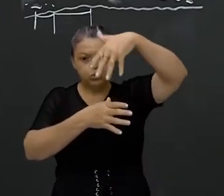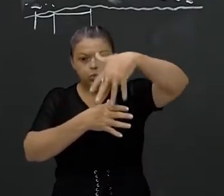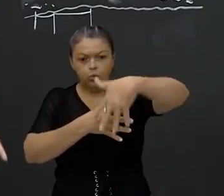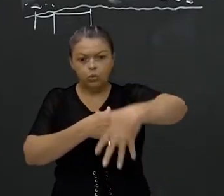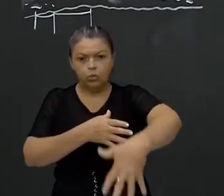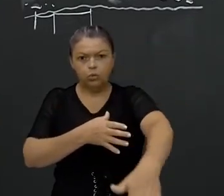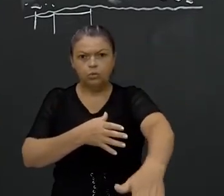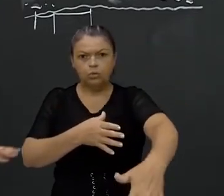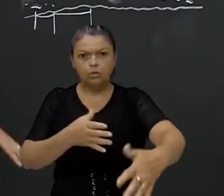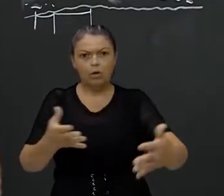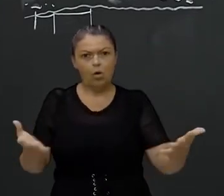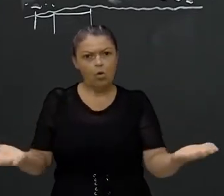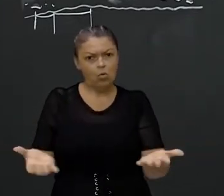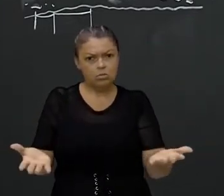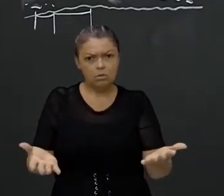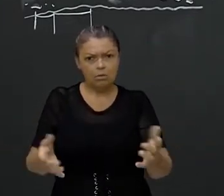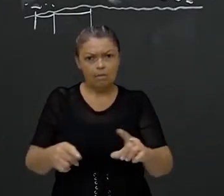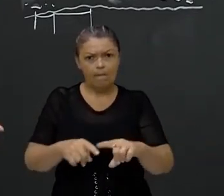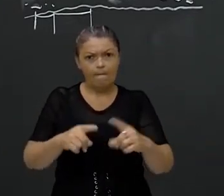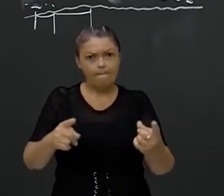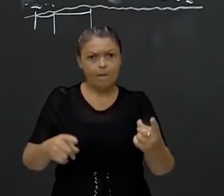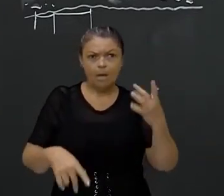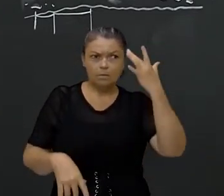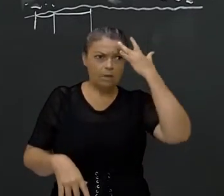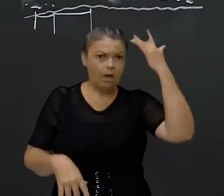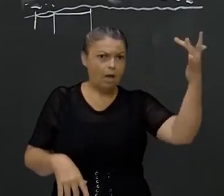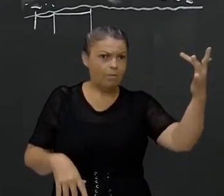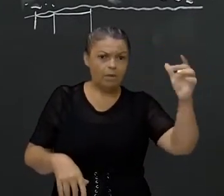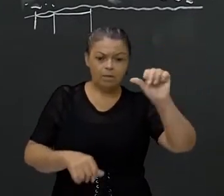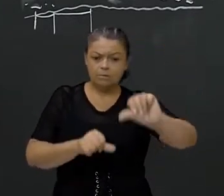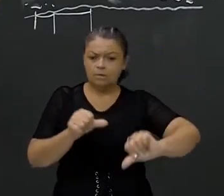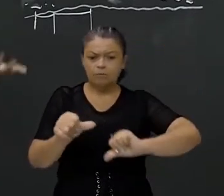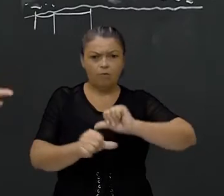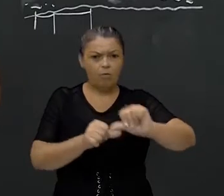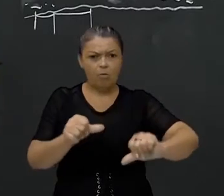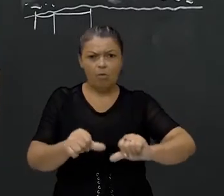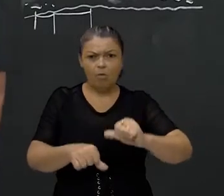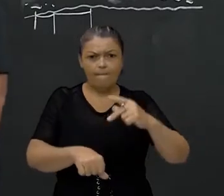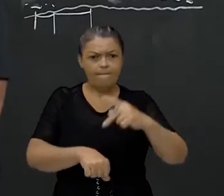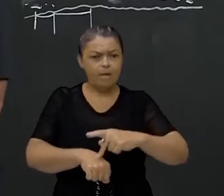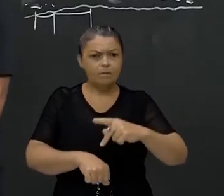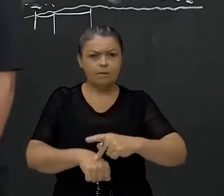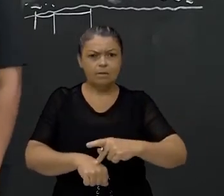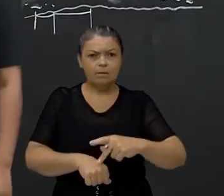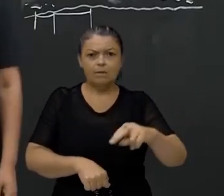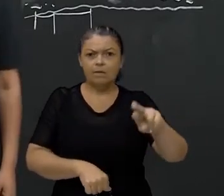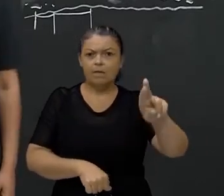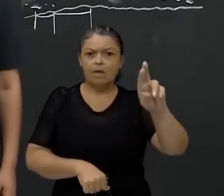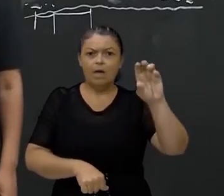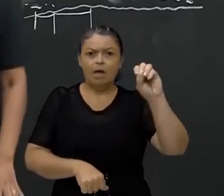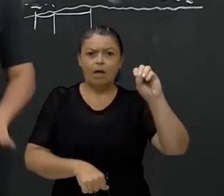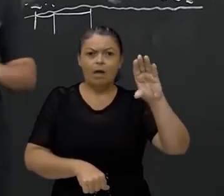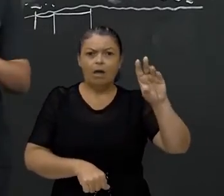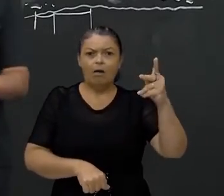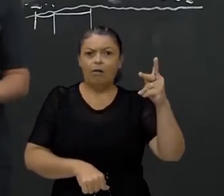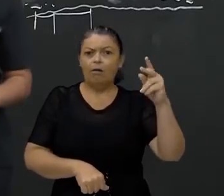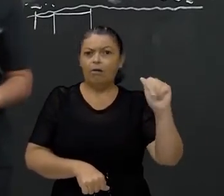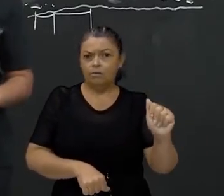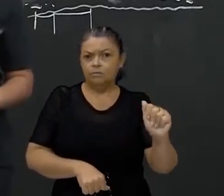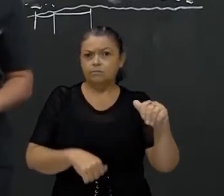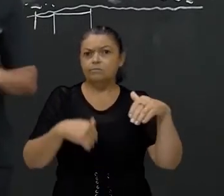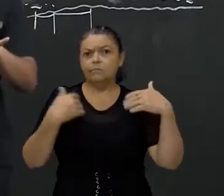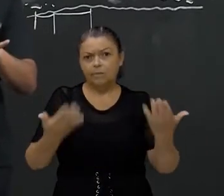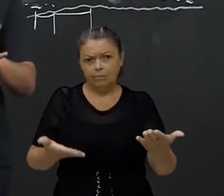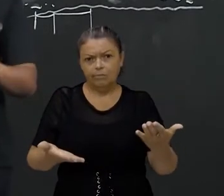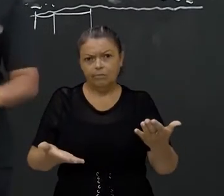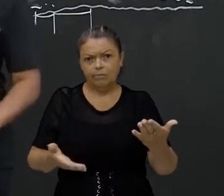hoje, amanhã já virou rocha. Então, as rochas mais antigas e as mais novas são as rochas magmáticas. Estão no